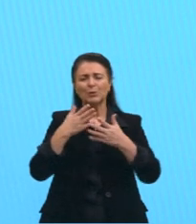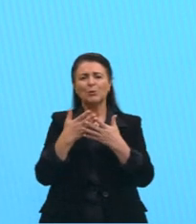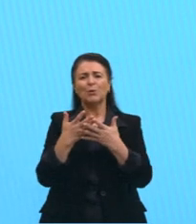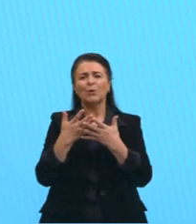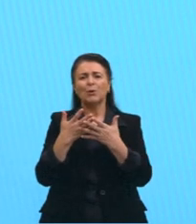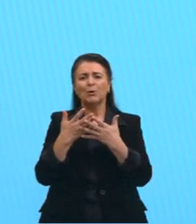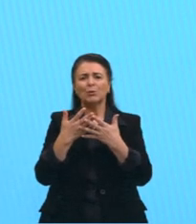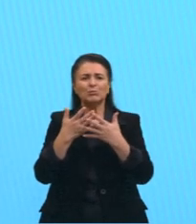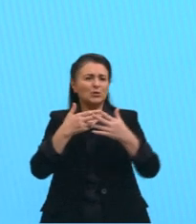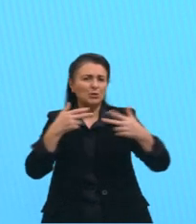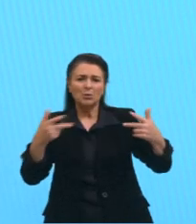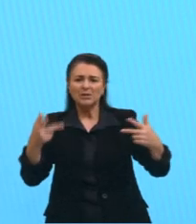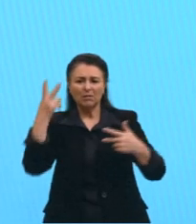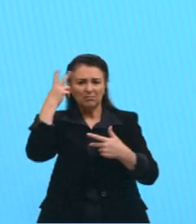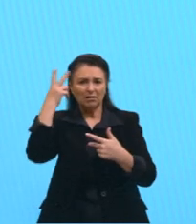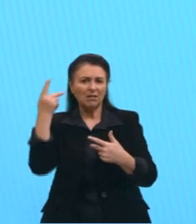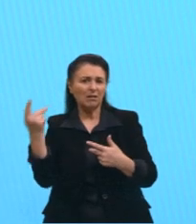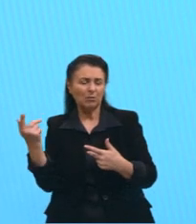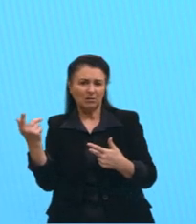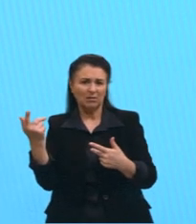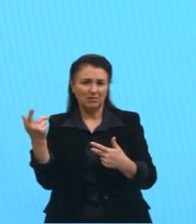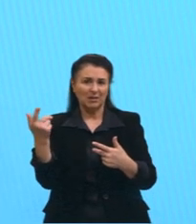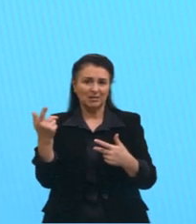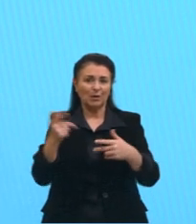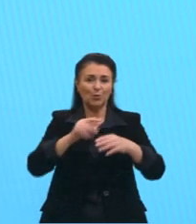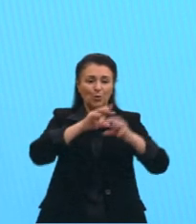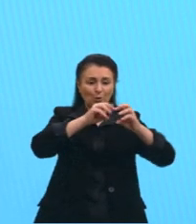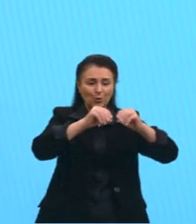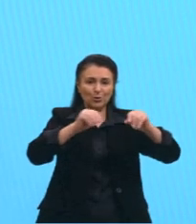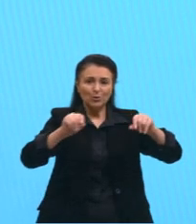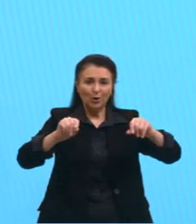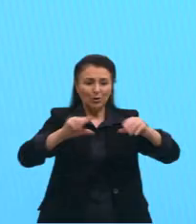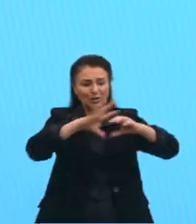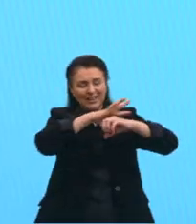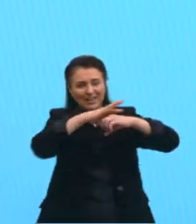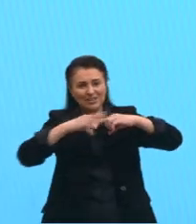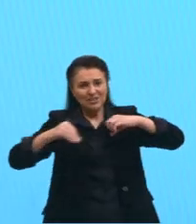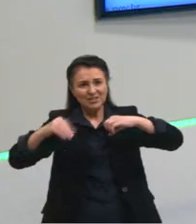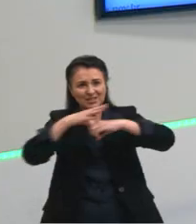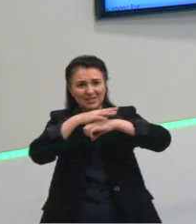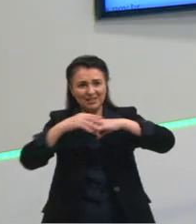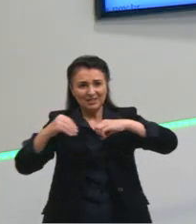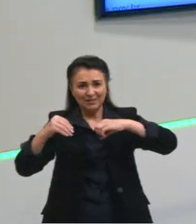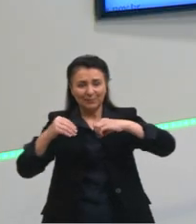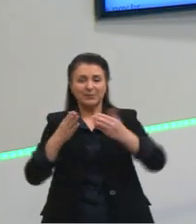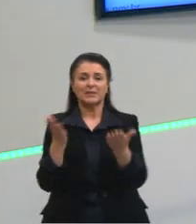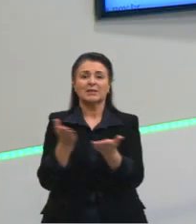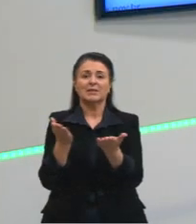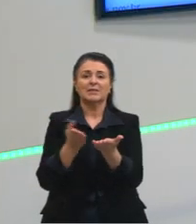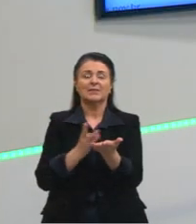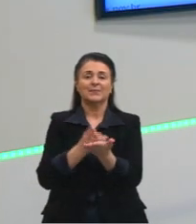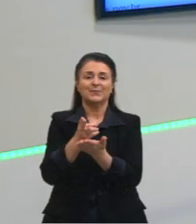comentado. Então, já tem solo, por exemplo, sendo formado. Tá, meninos e meninas? Vamos dar uma continuidade aqui?